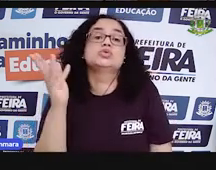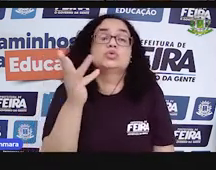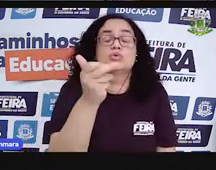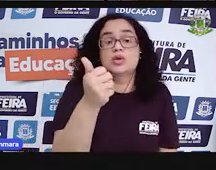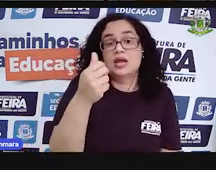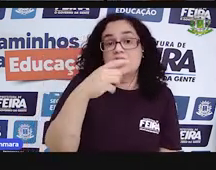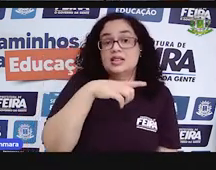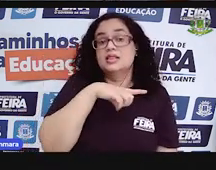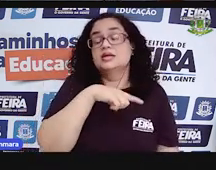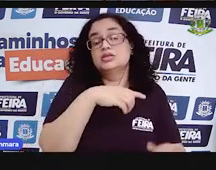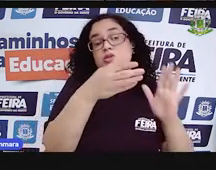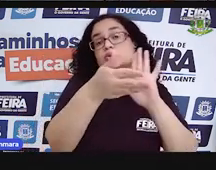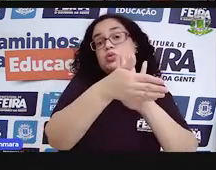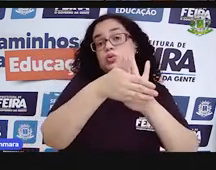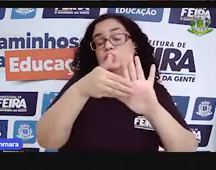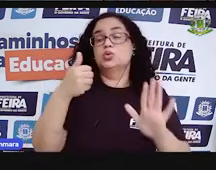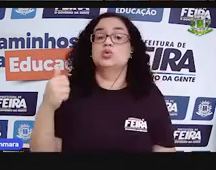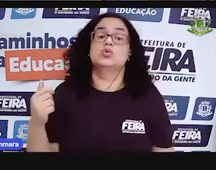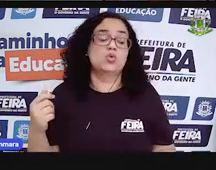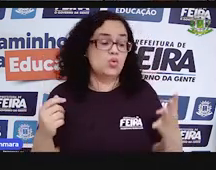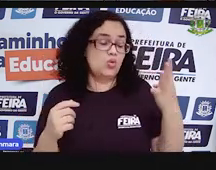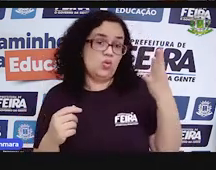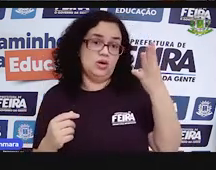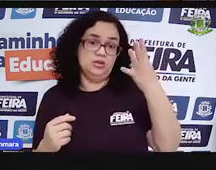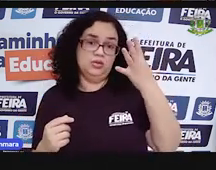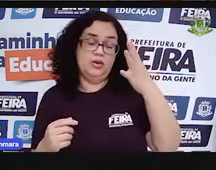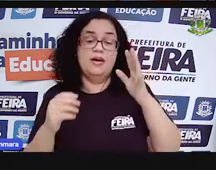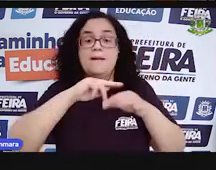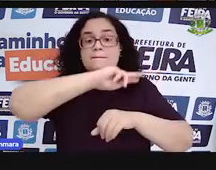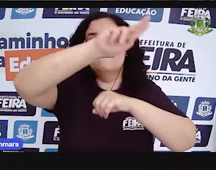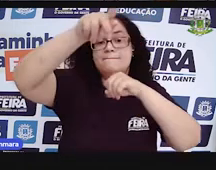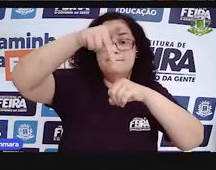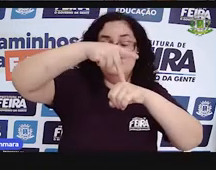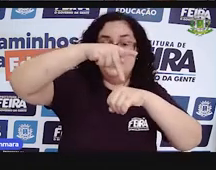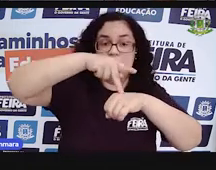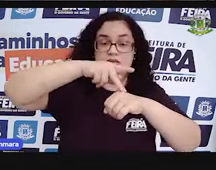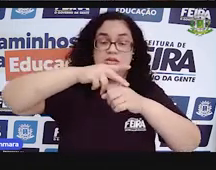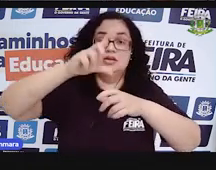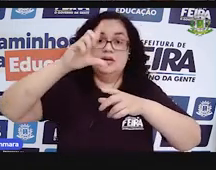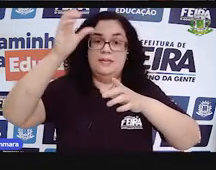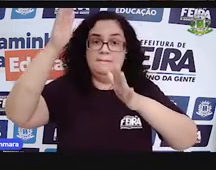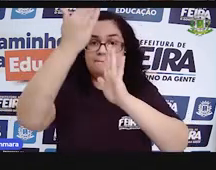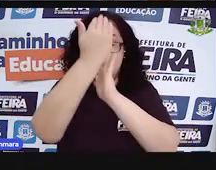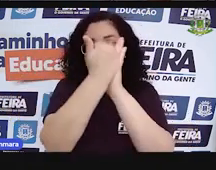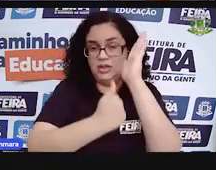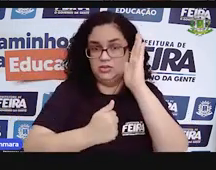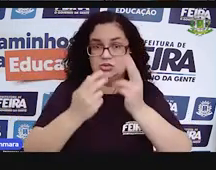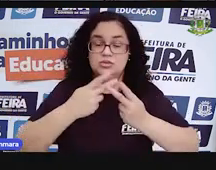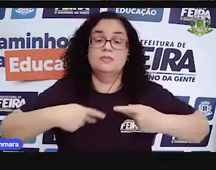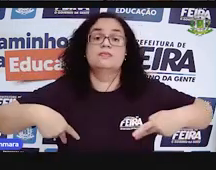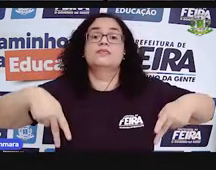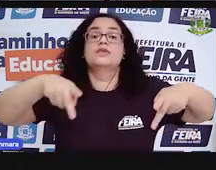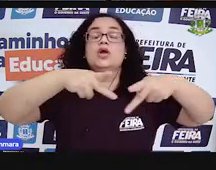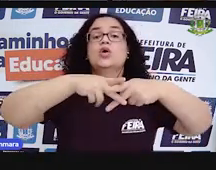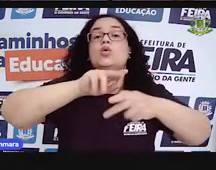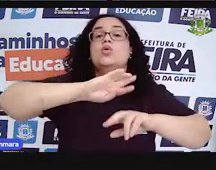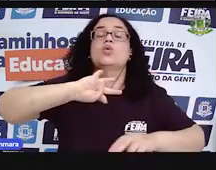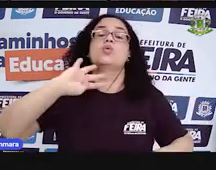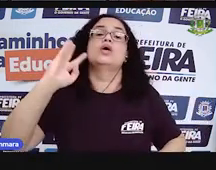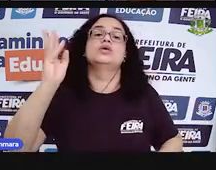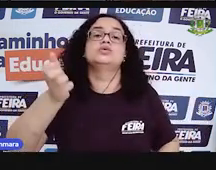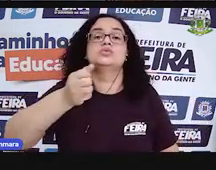a gente retirar os quatro países menos populosos, quantos milhões de pessoas